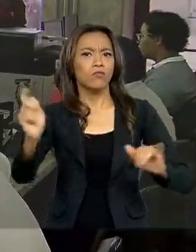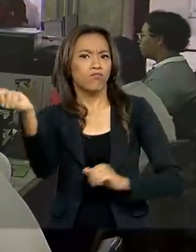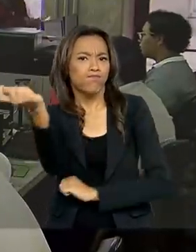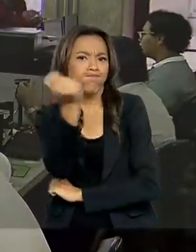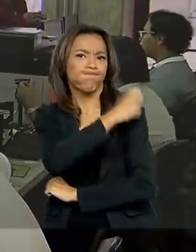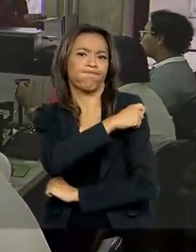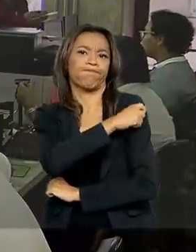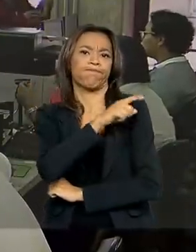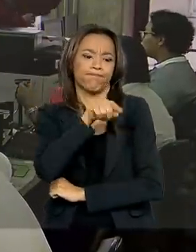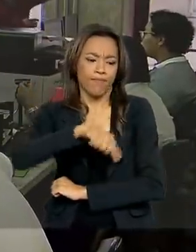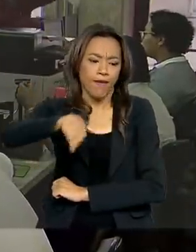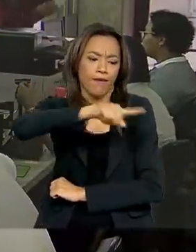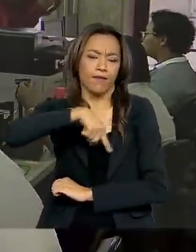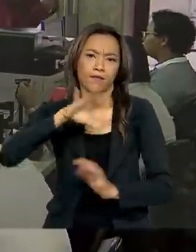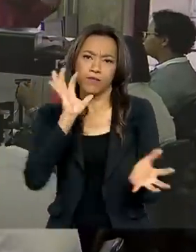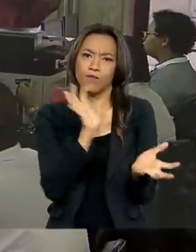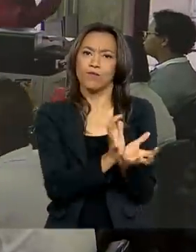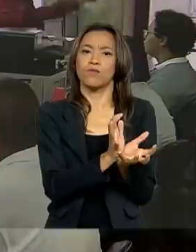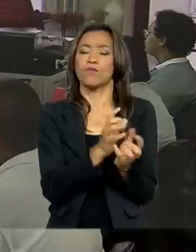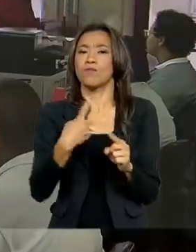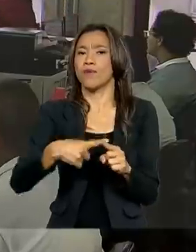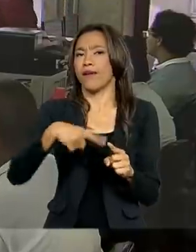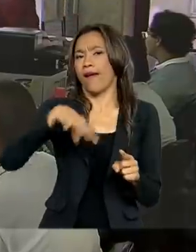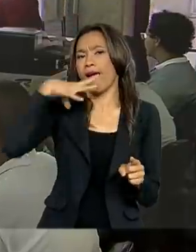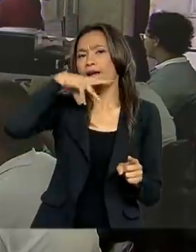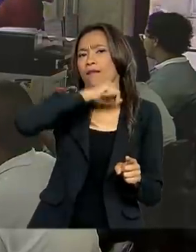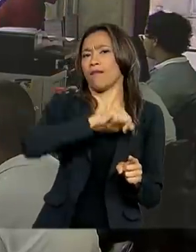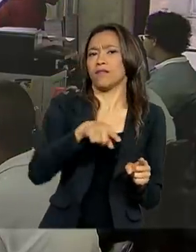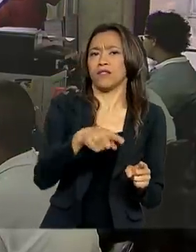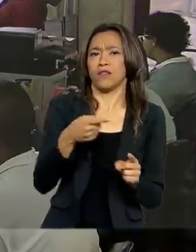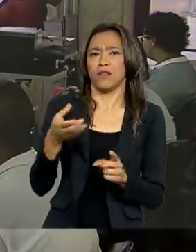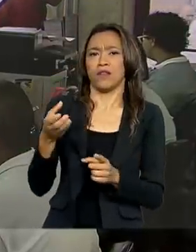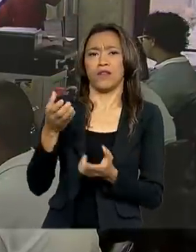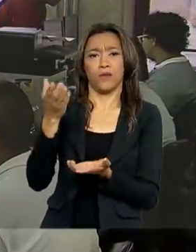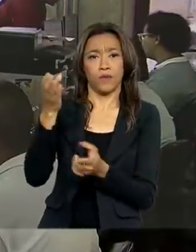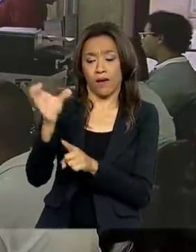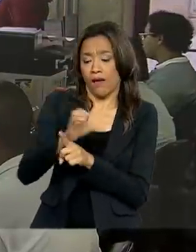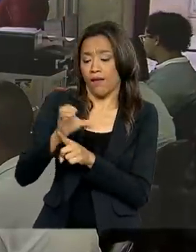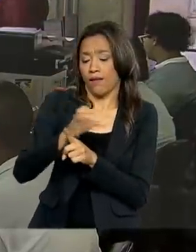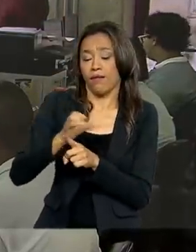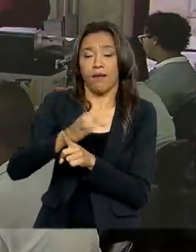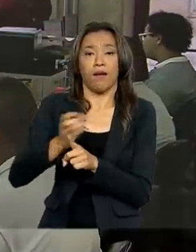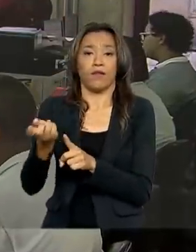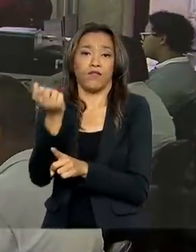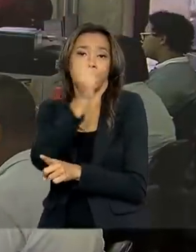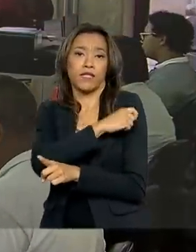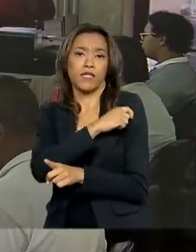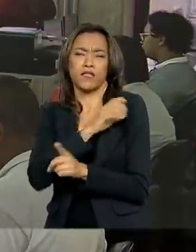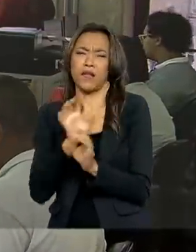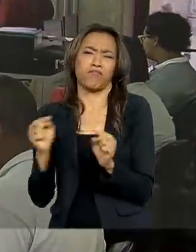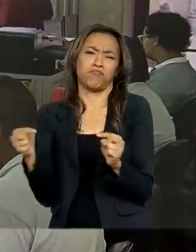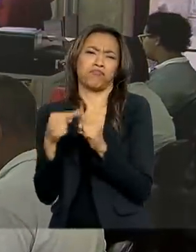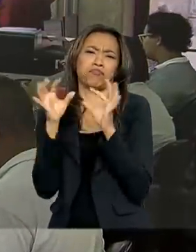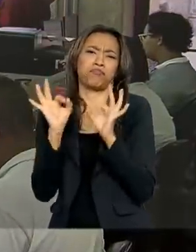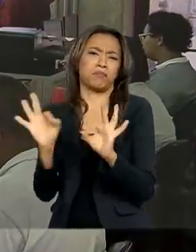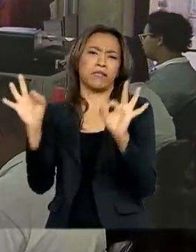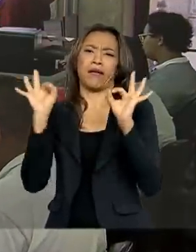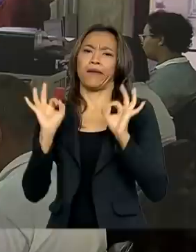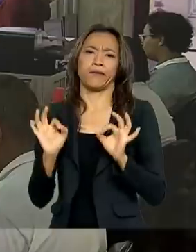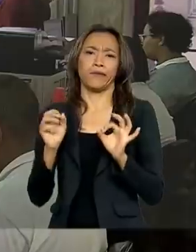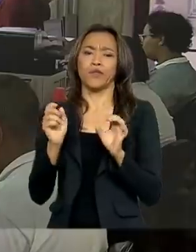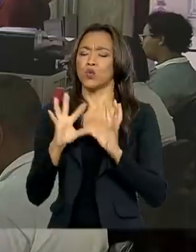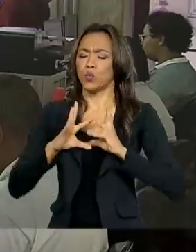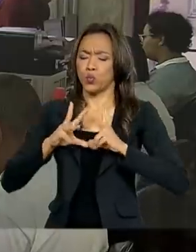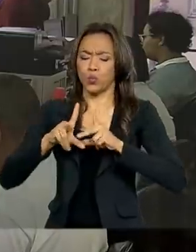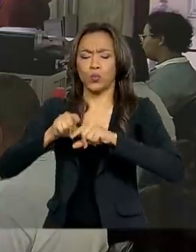vacinação, porque muitas dessas pessoas julgam que a caderneta de vacinação está completamente em dia e que todas as